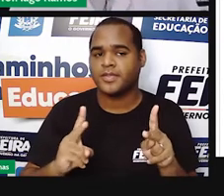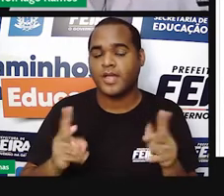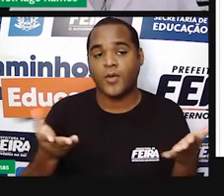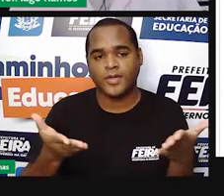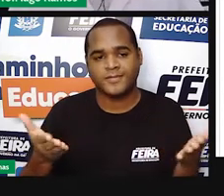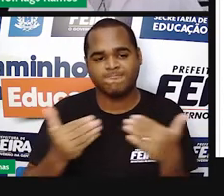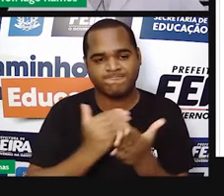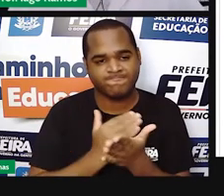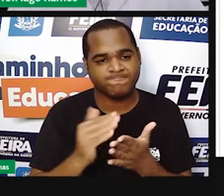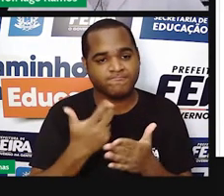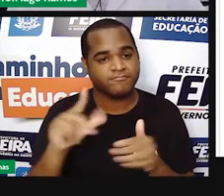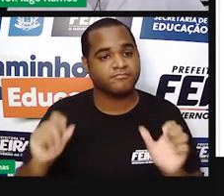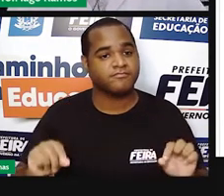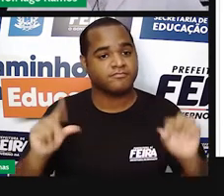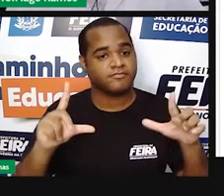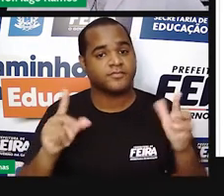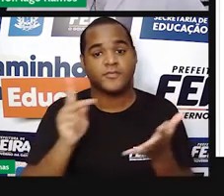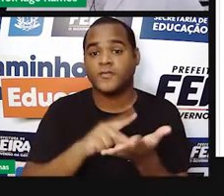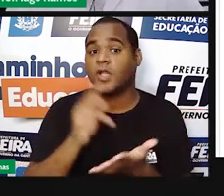mais uma situação.